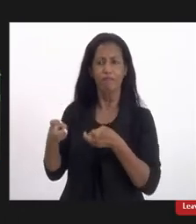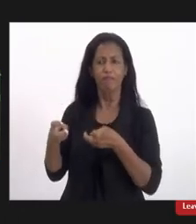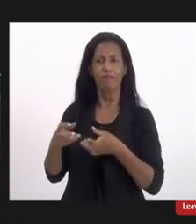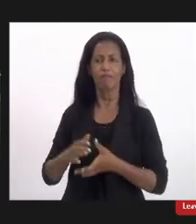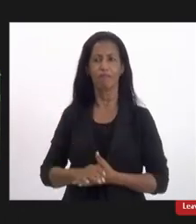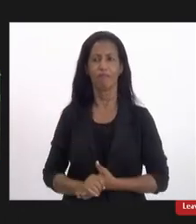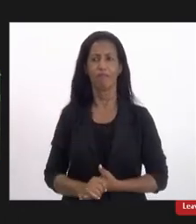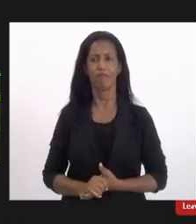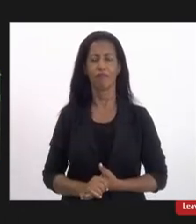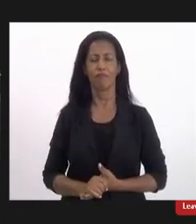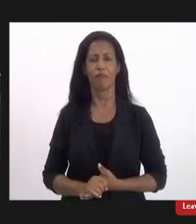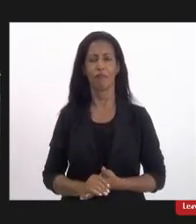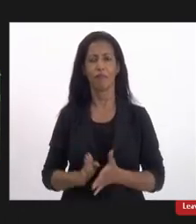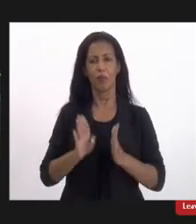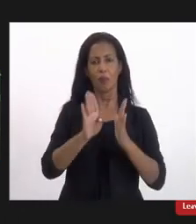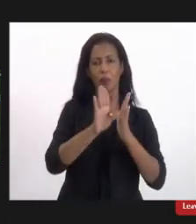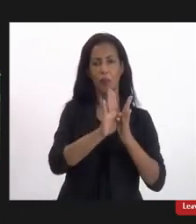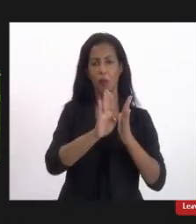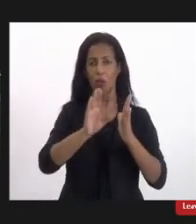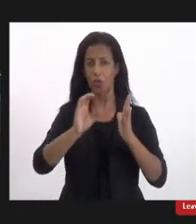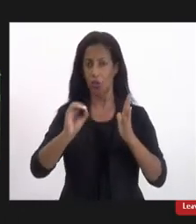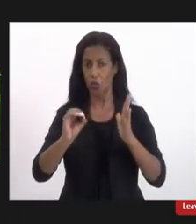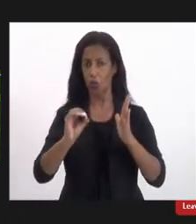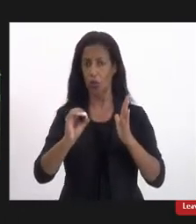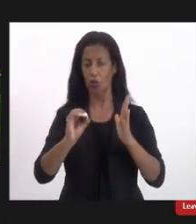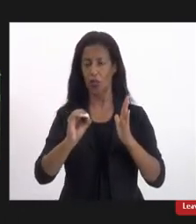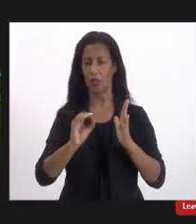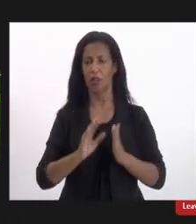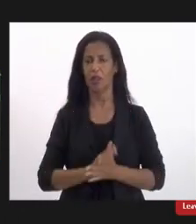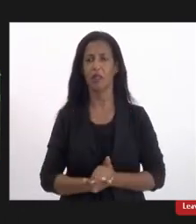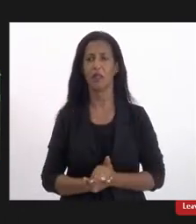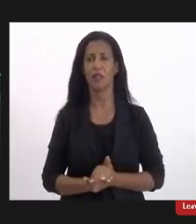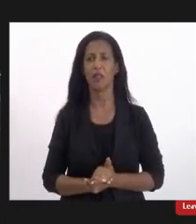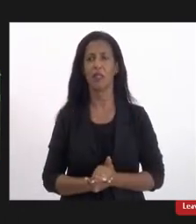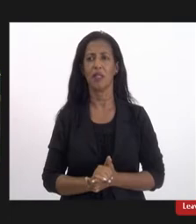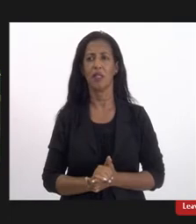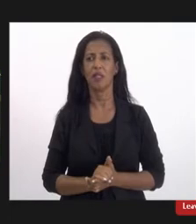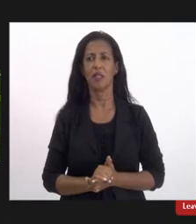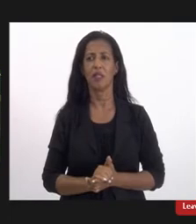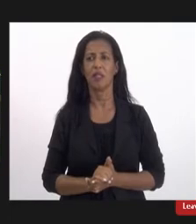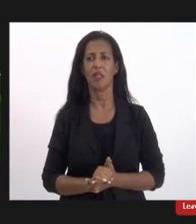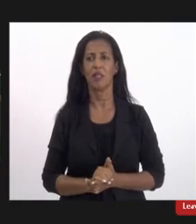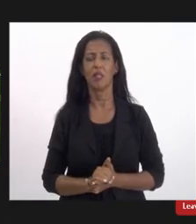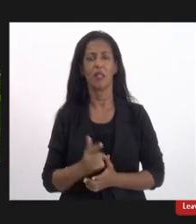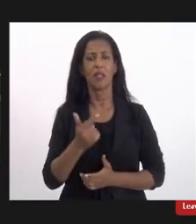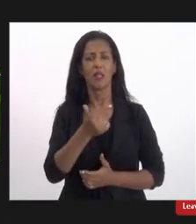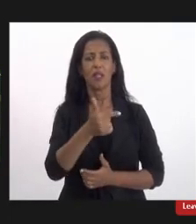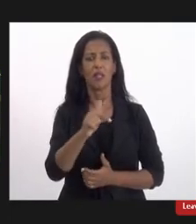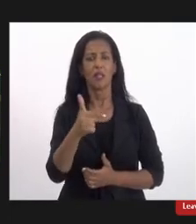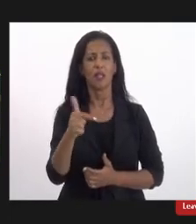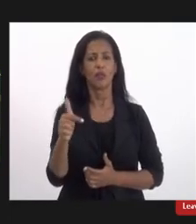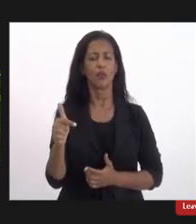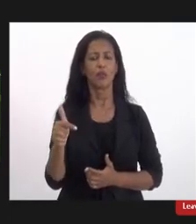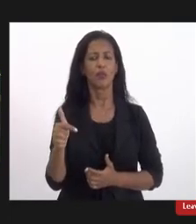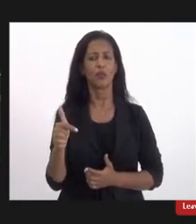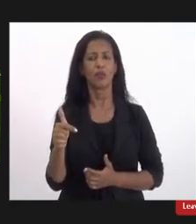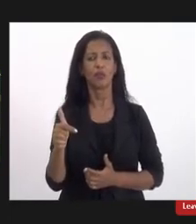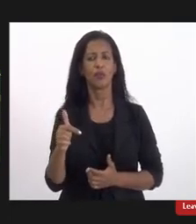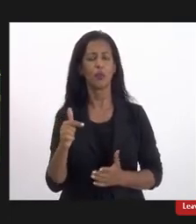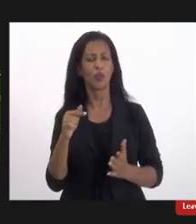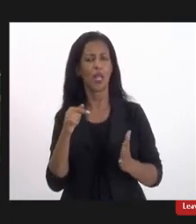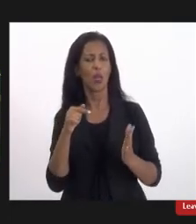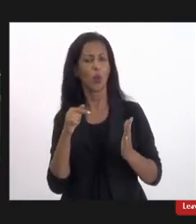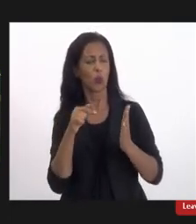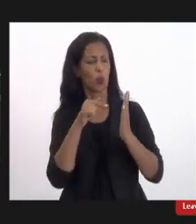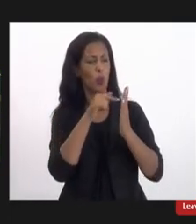boletim de ocorrência não existe não existe um tópico